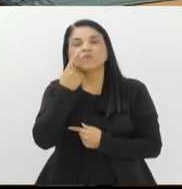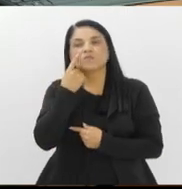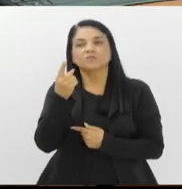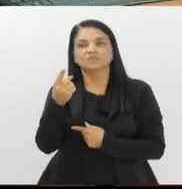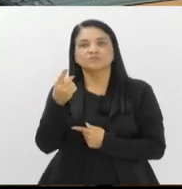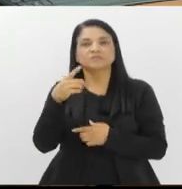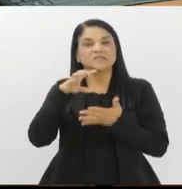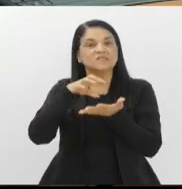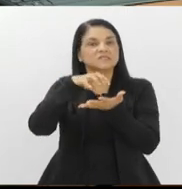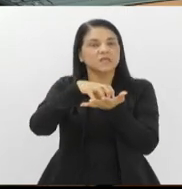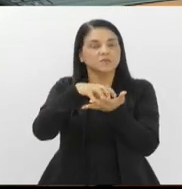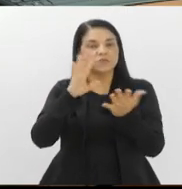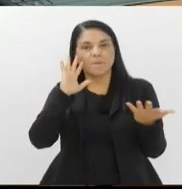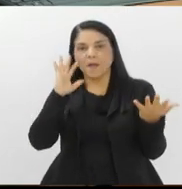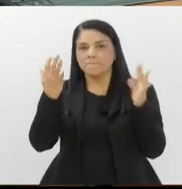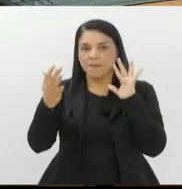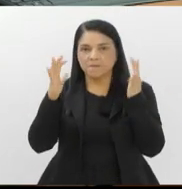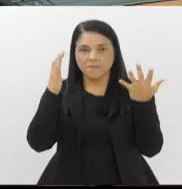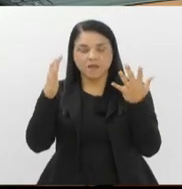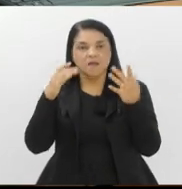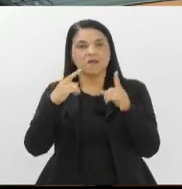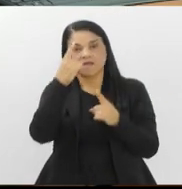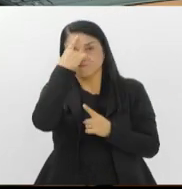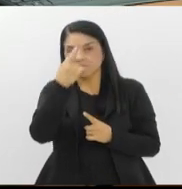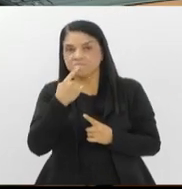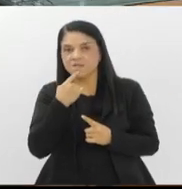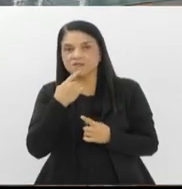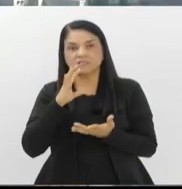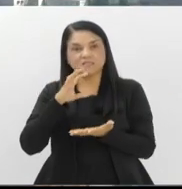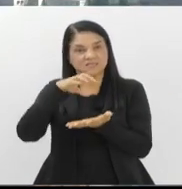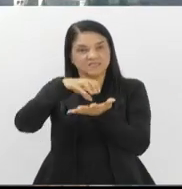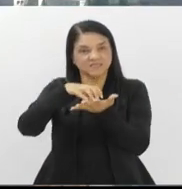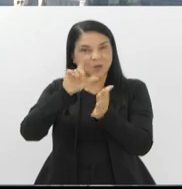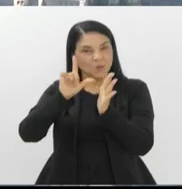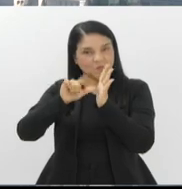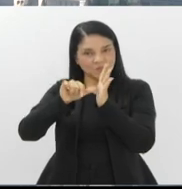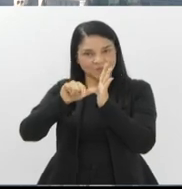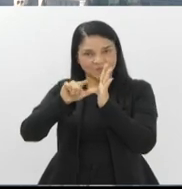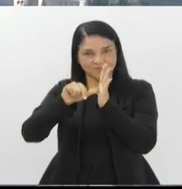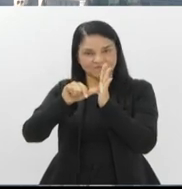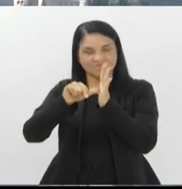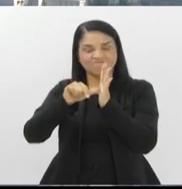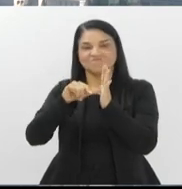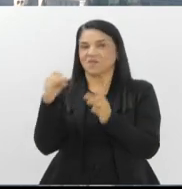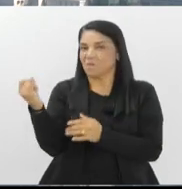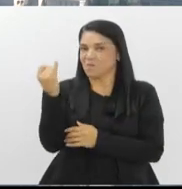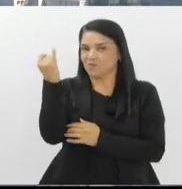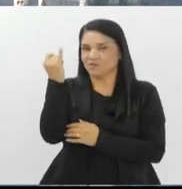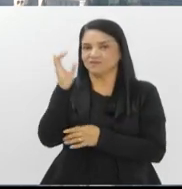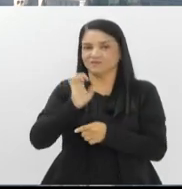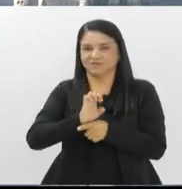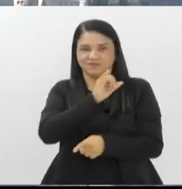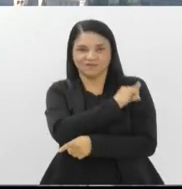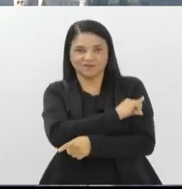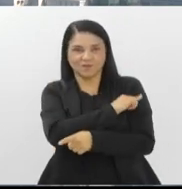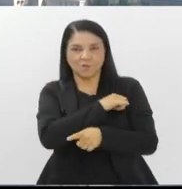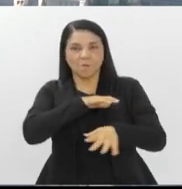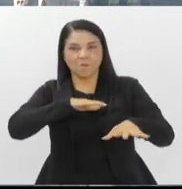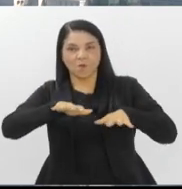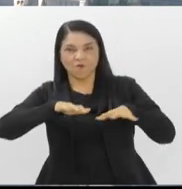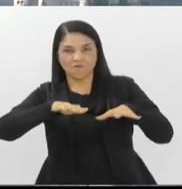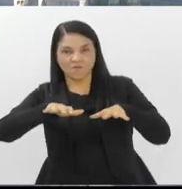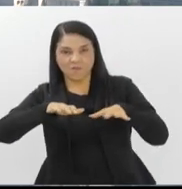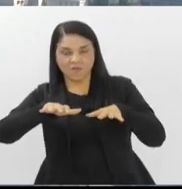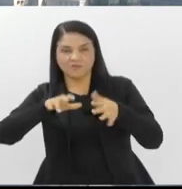no centro do Rio. Você vê imagens aí da central do Brasil, a estação mais importante do Rio de Janeiro, com muito movimento sempre pela